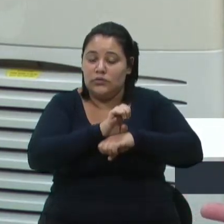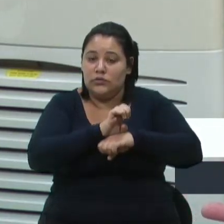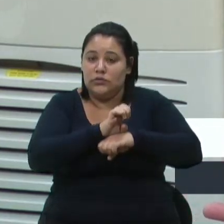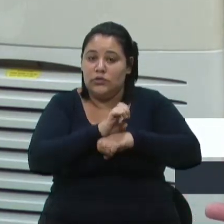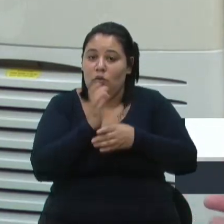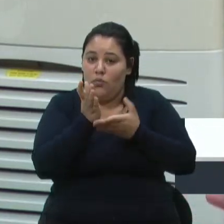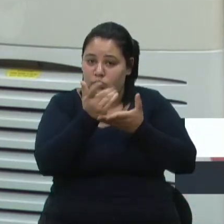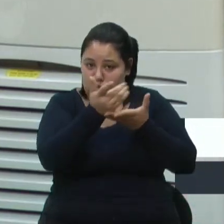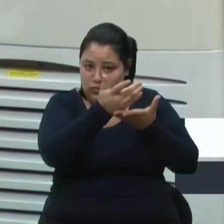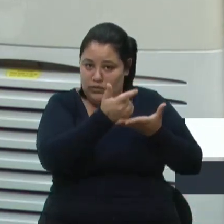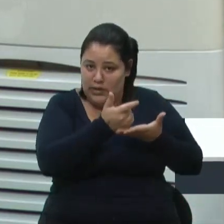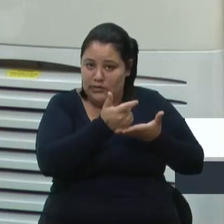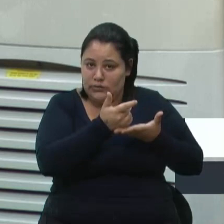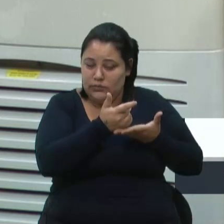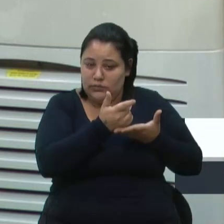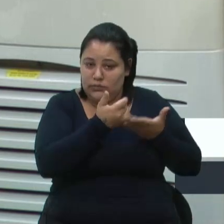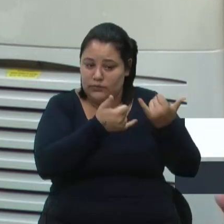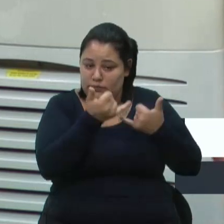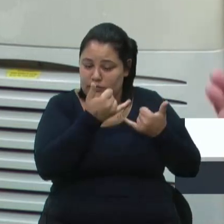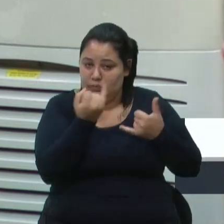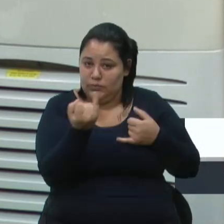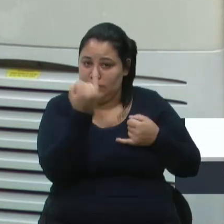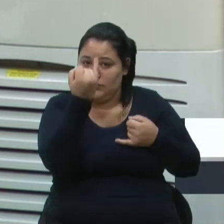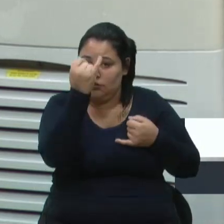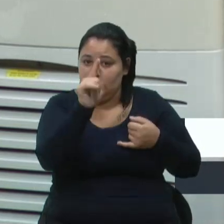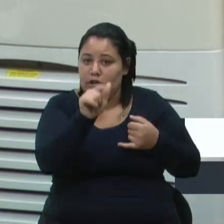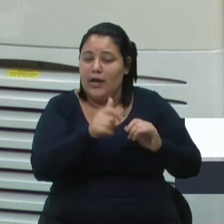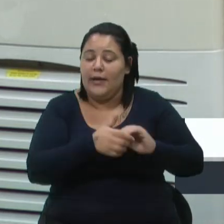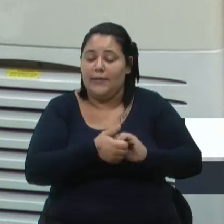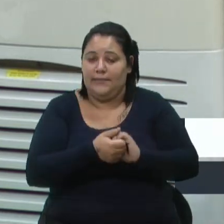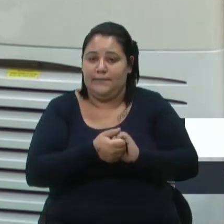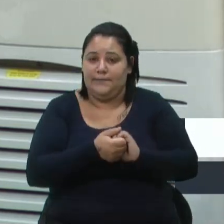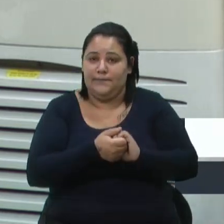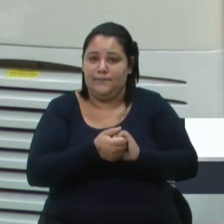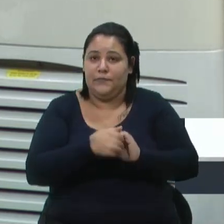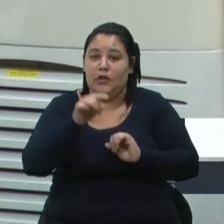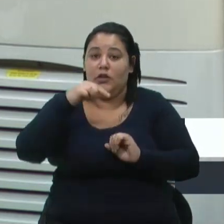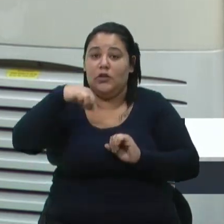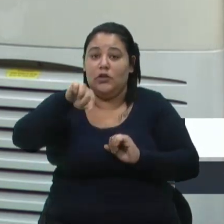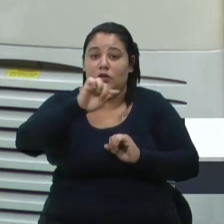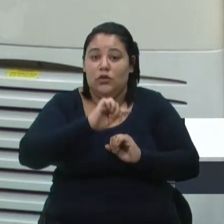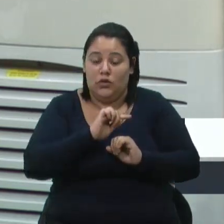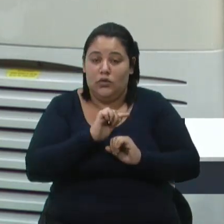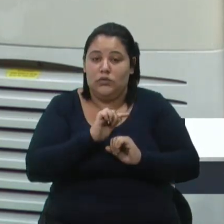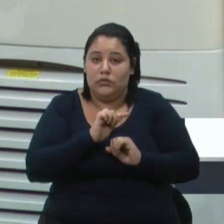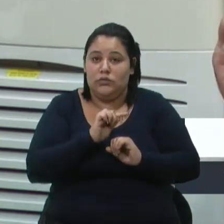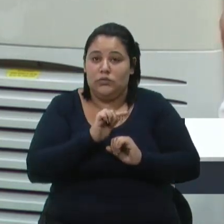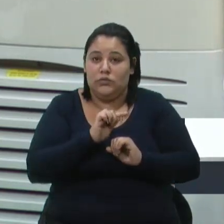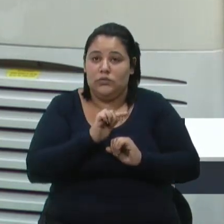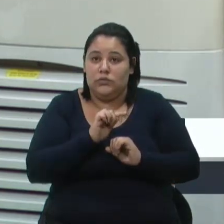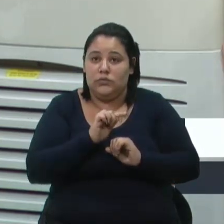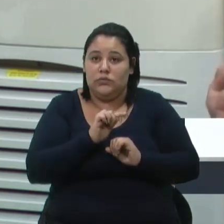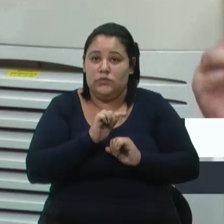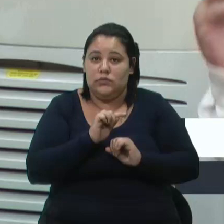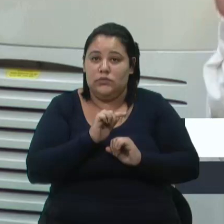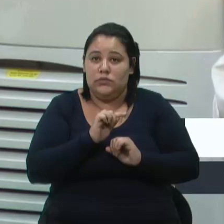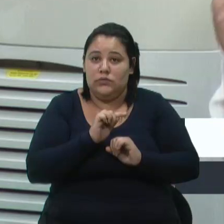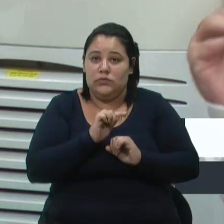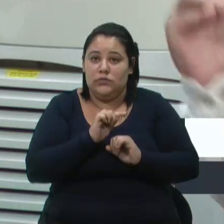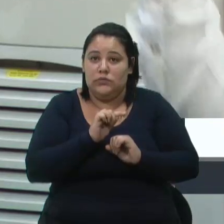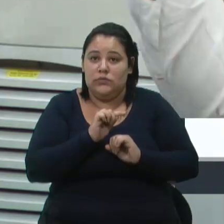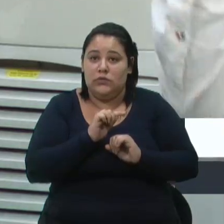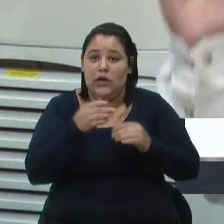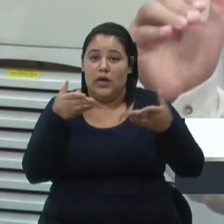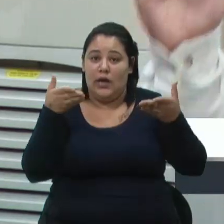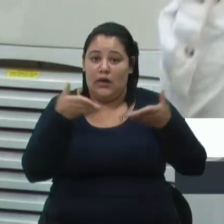vereadores, que é o seguinte, nós estamos chegando no sinal amarelo e